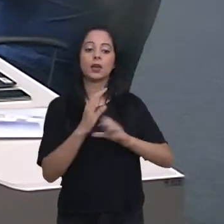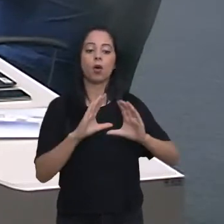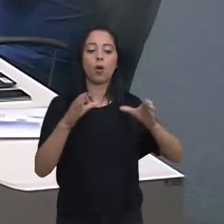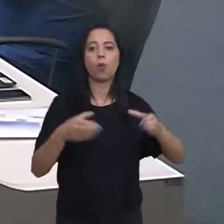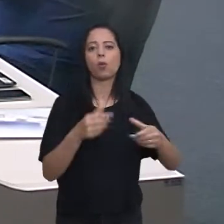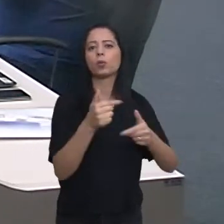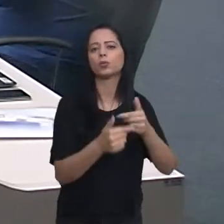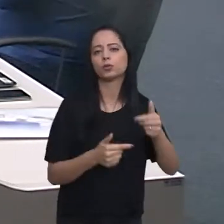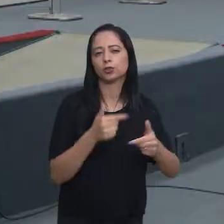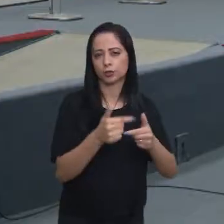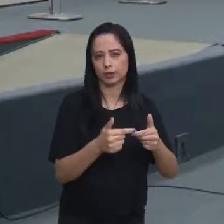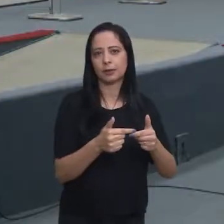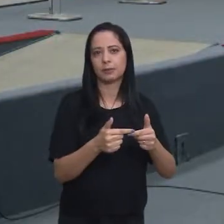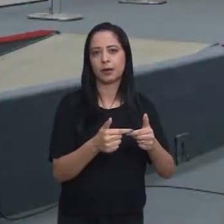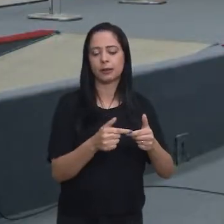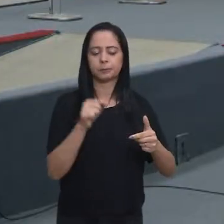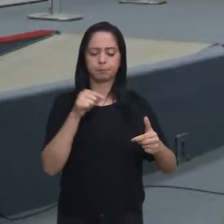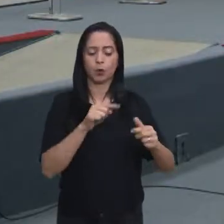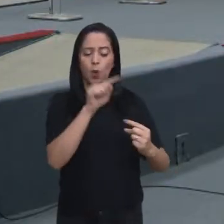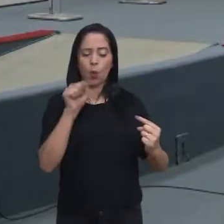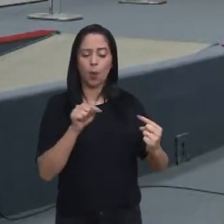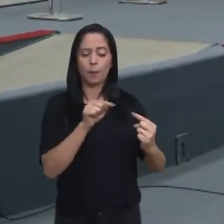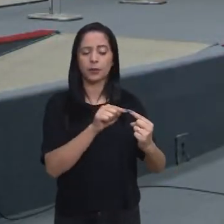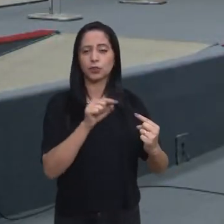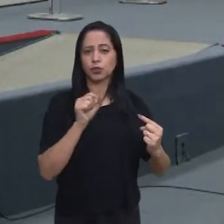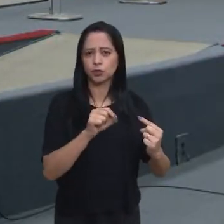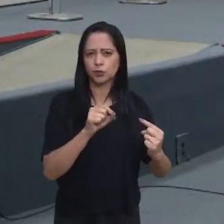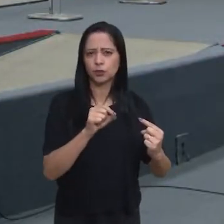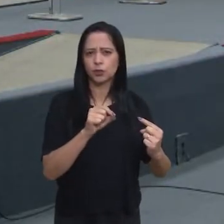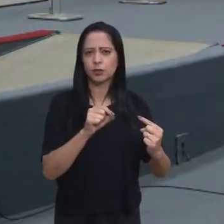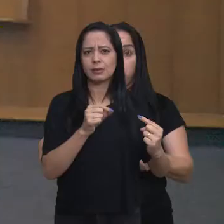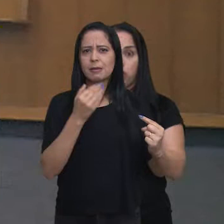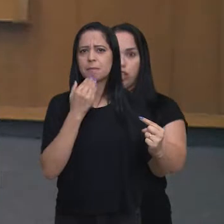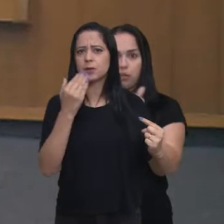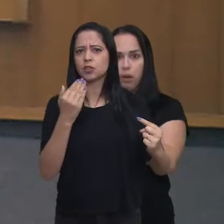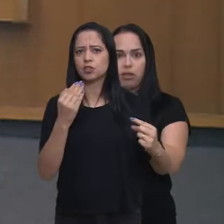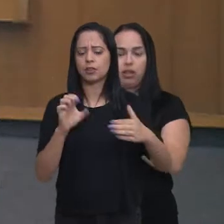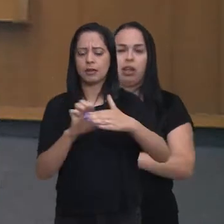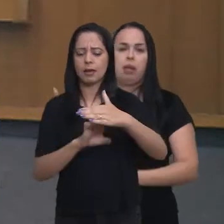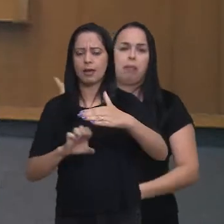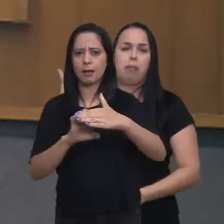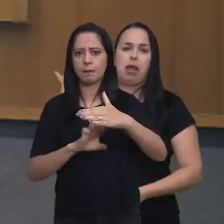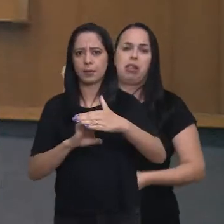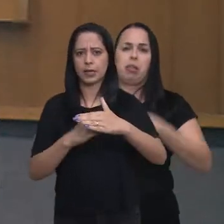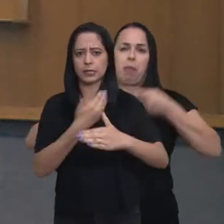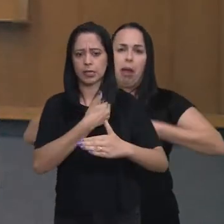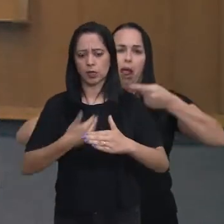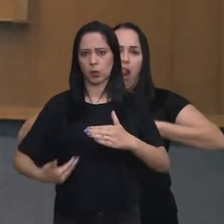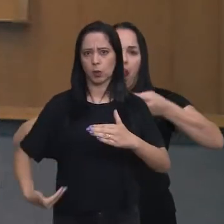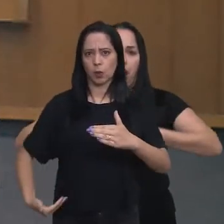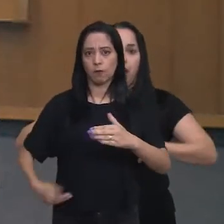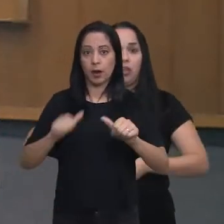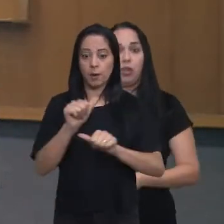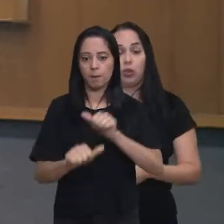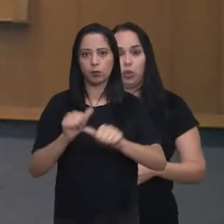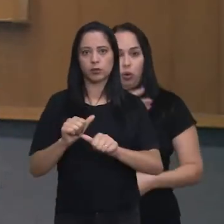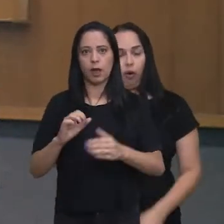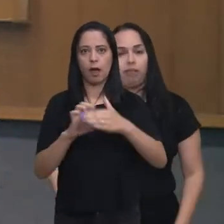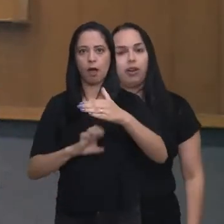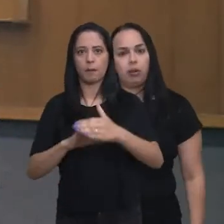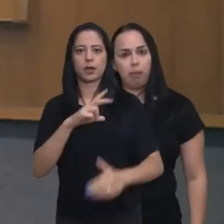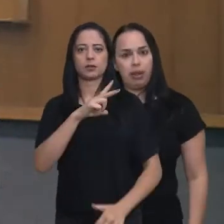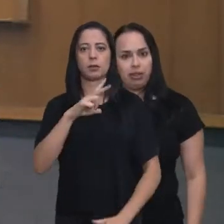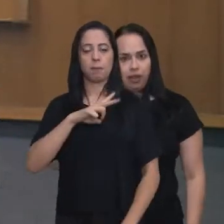parlamentar na Câmara, a Frente Parlamentar pela Desestatização. Fruto de um requerimento apresentado pelo vereador Tomás